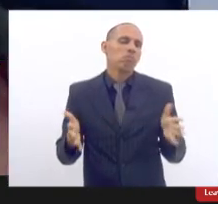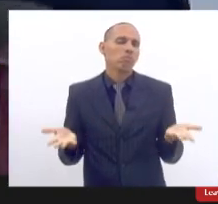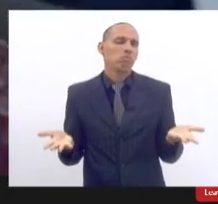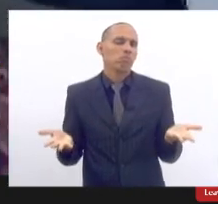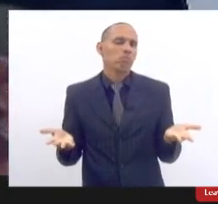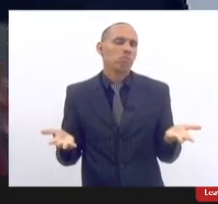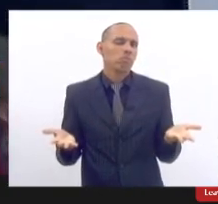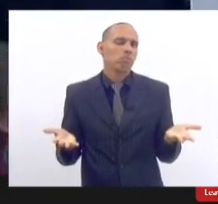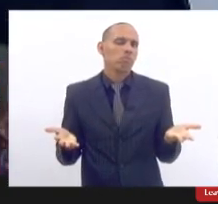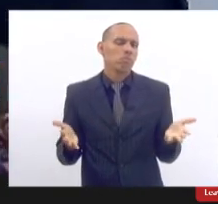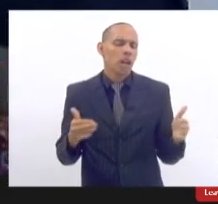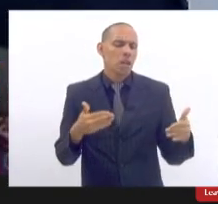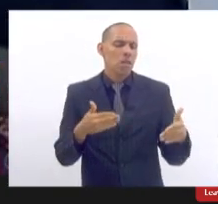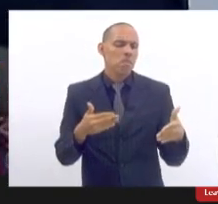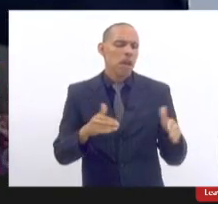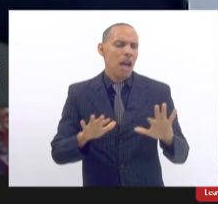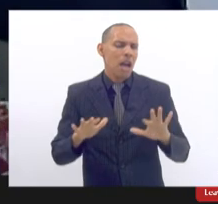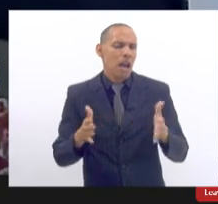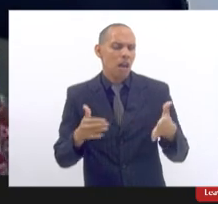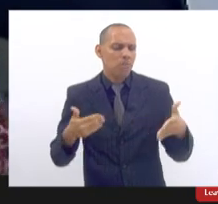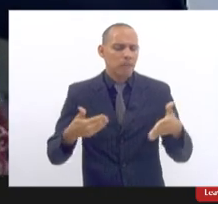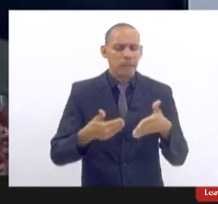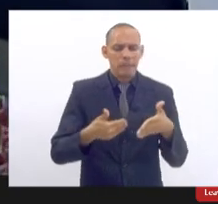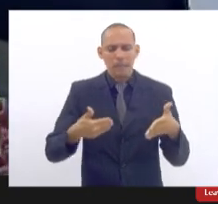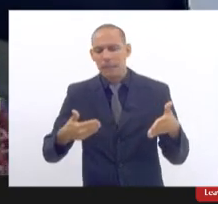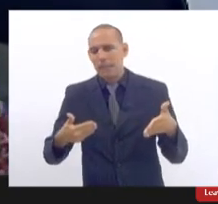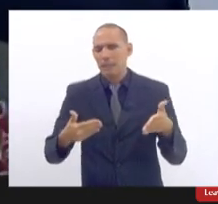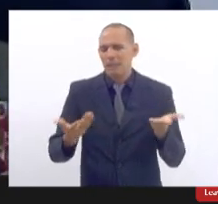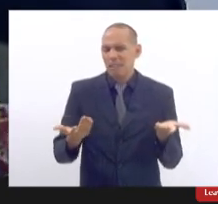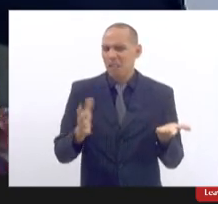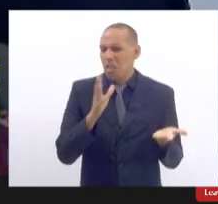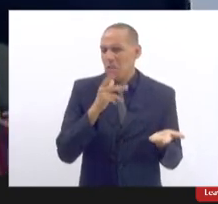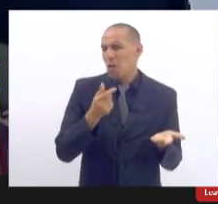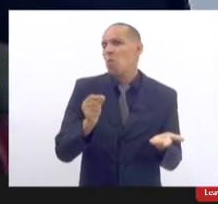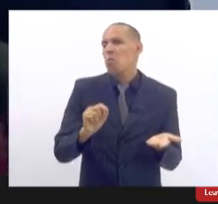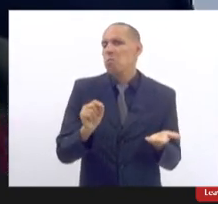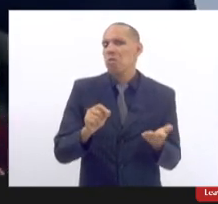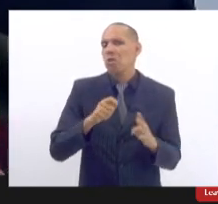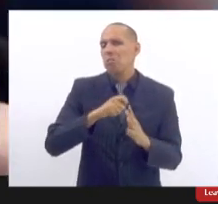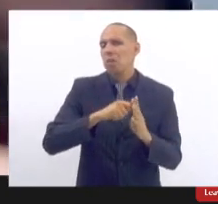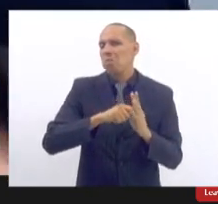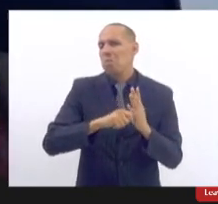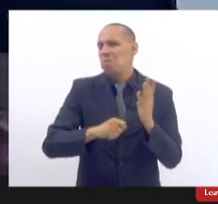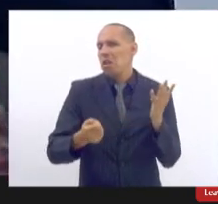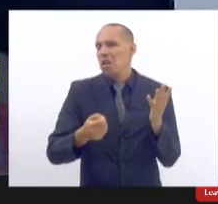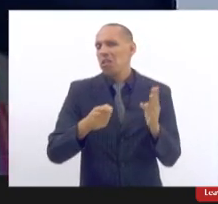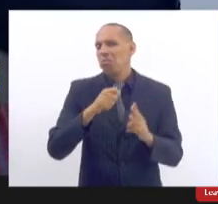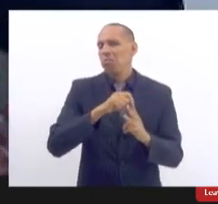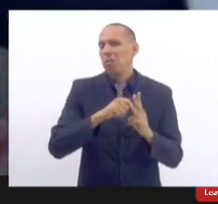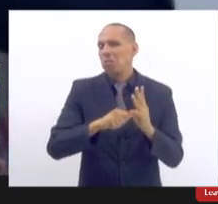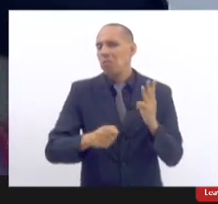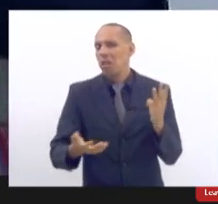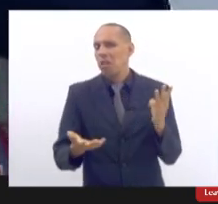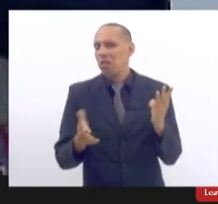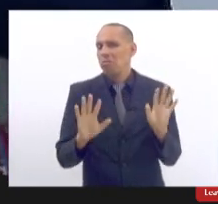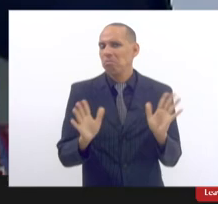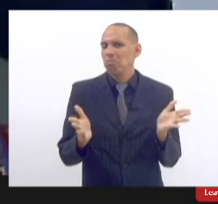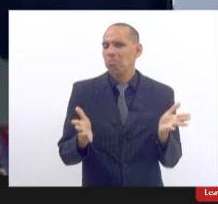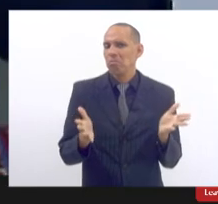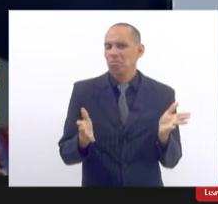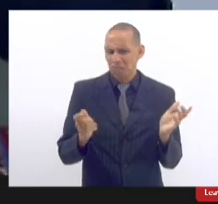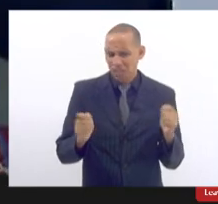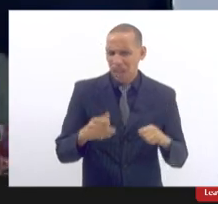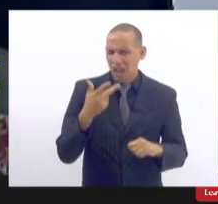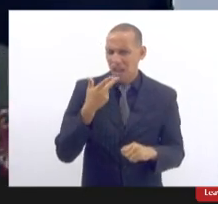aproximado eu sei que não tem agora aqui não tem como dizer vai demorar quatro meses vai demorar três meses eu sei que é impossível